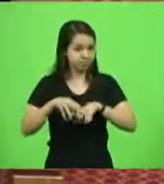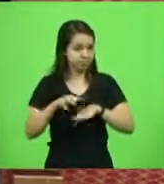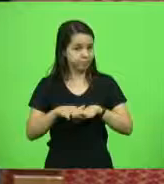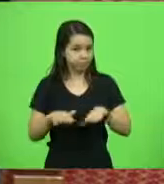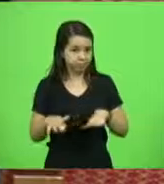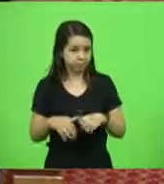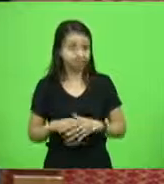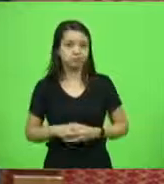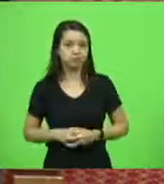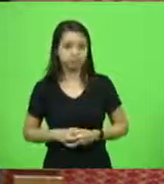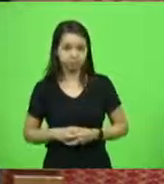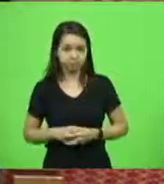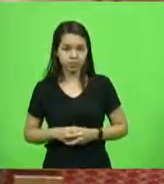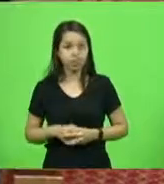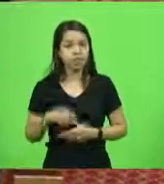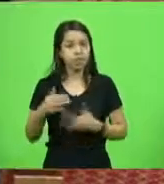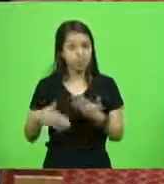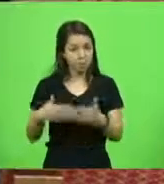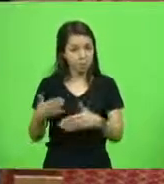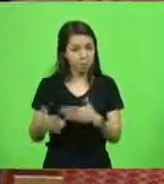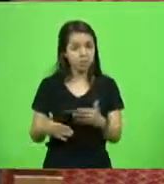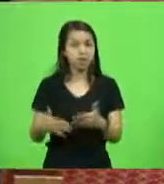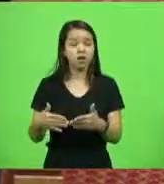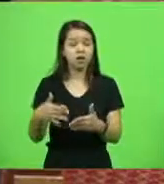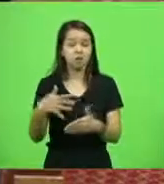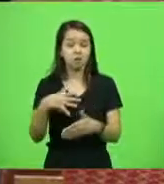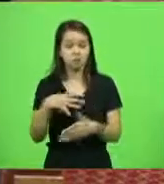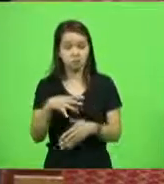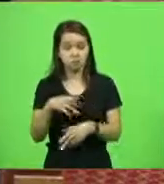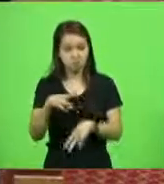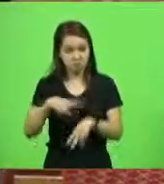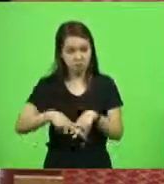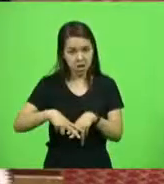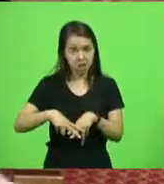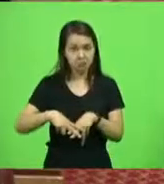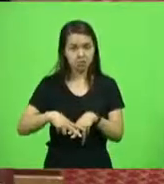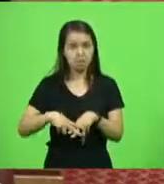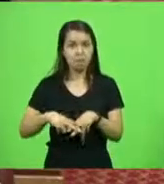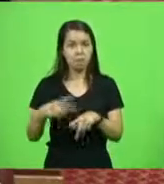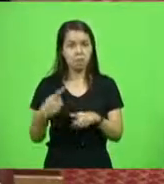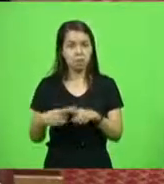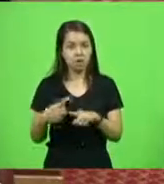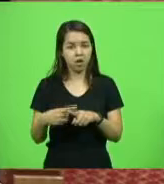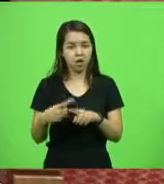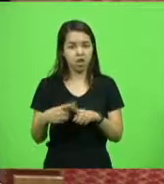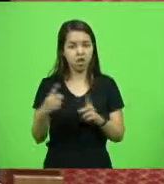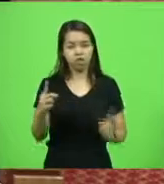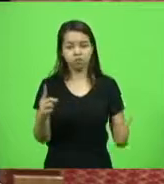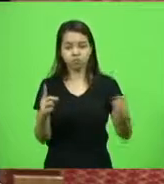ele foi preso porque domiciliar ele não apareceu mais, não se apresentou como deveria.